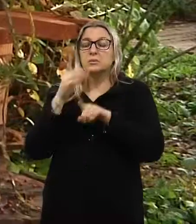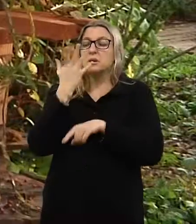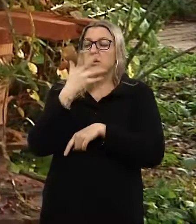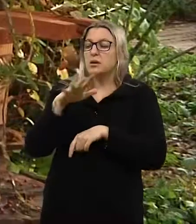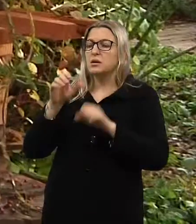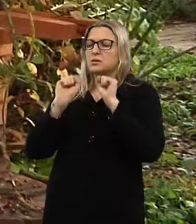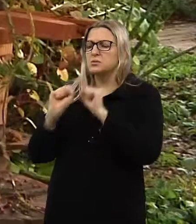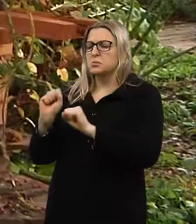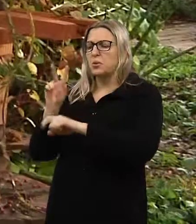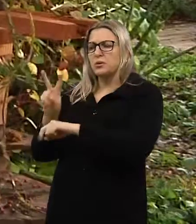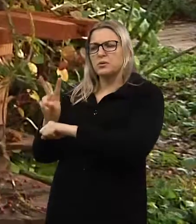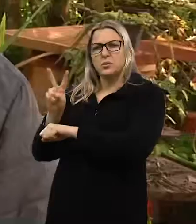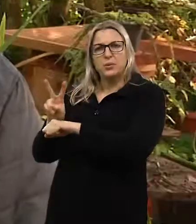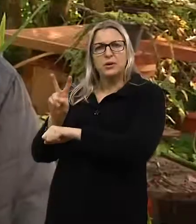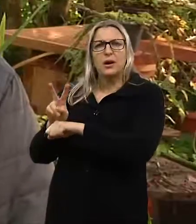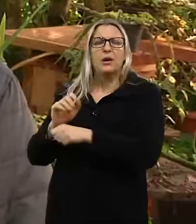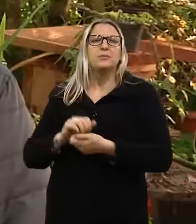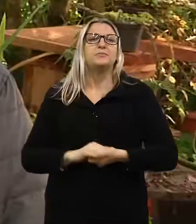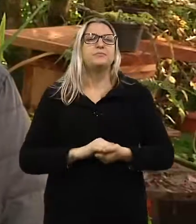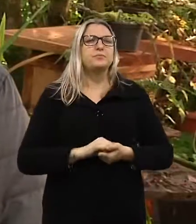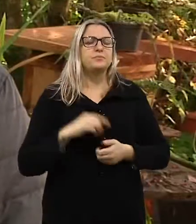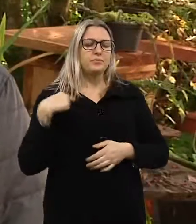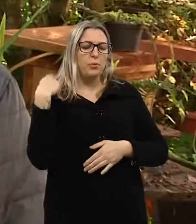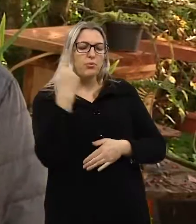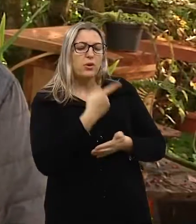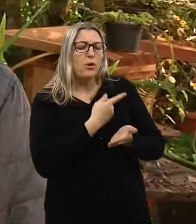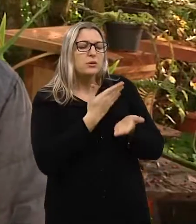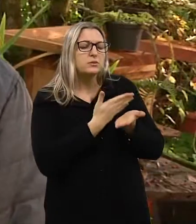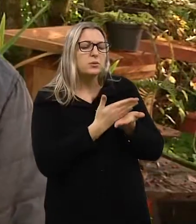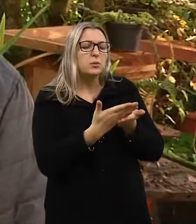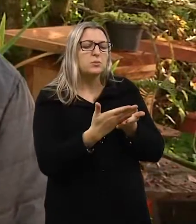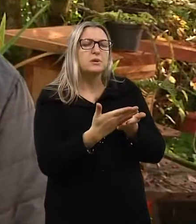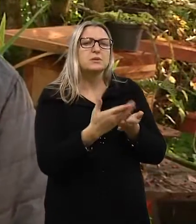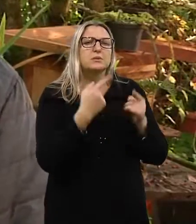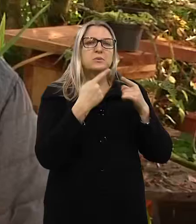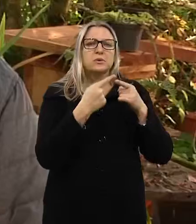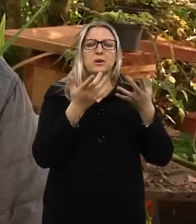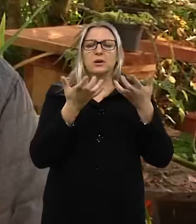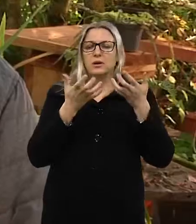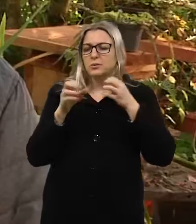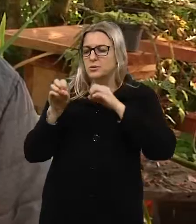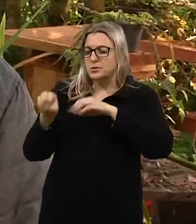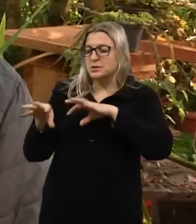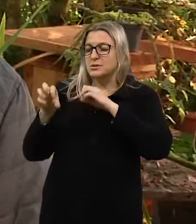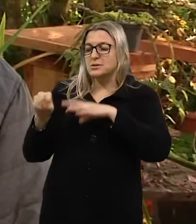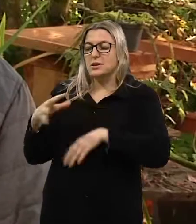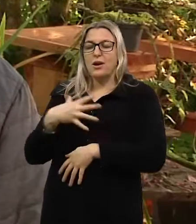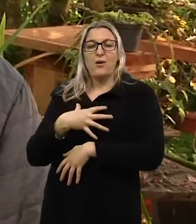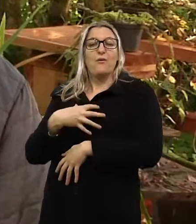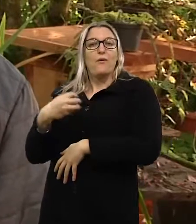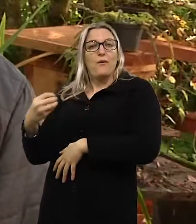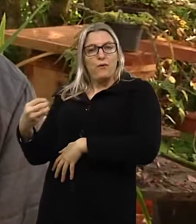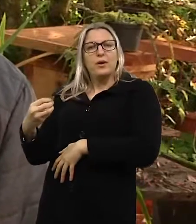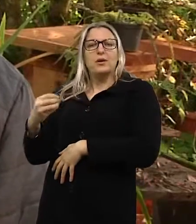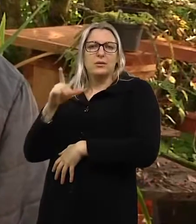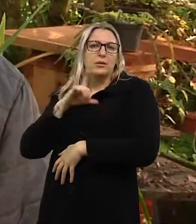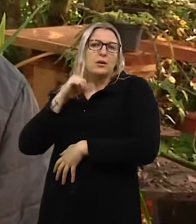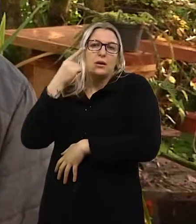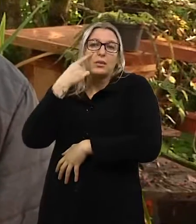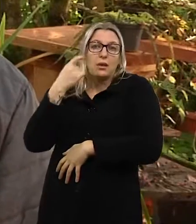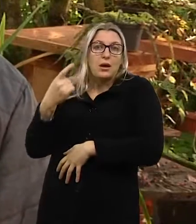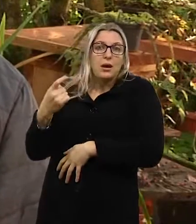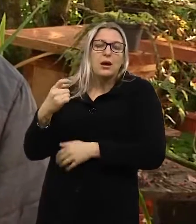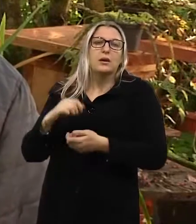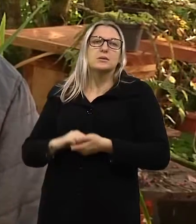até mesmo por crianças. Nós começamos justamente para nossas filhas começarem